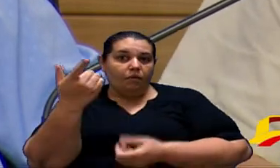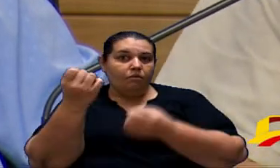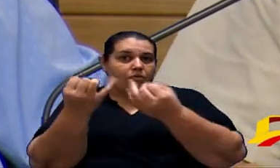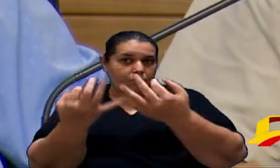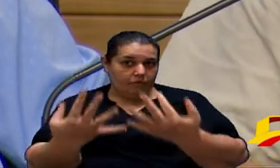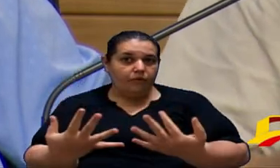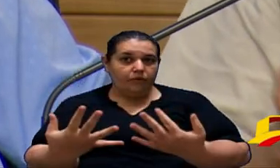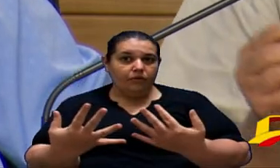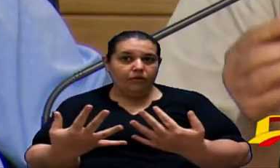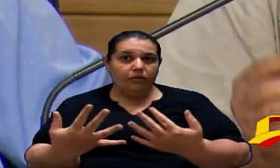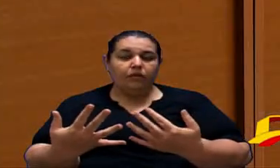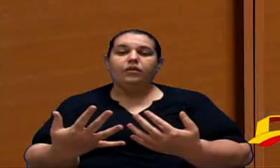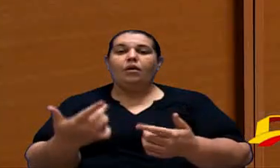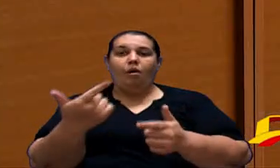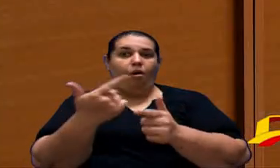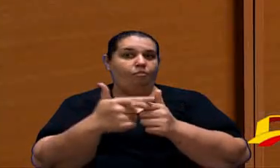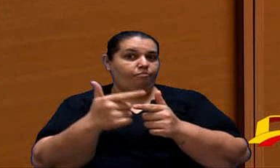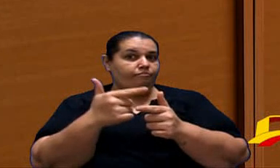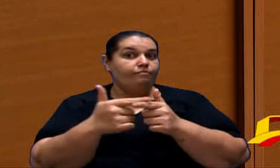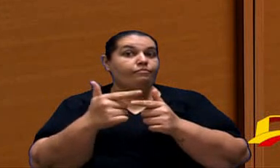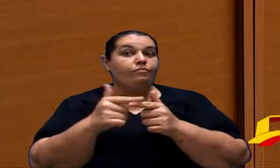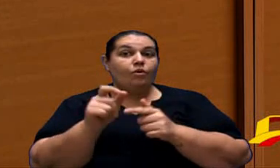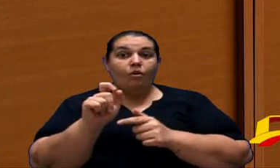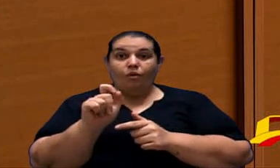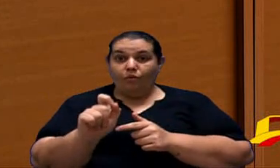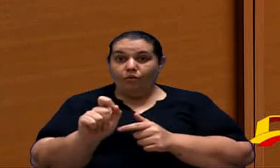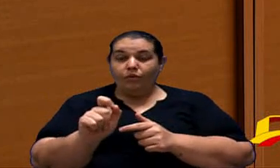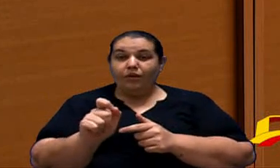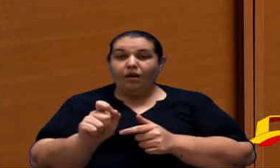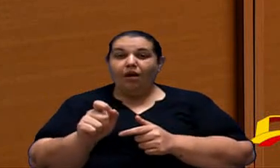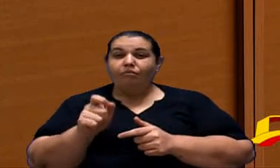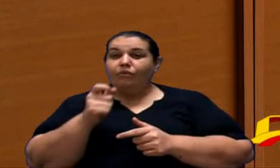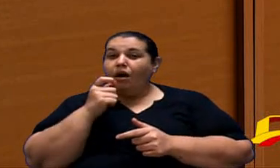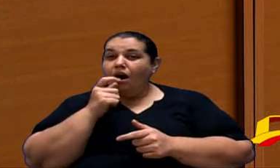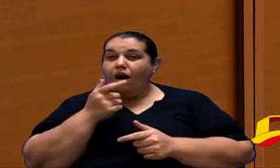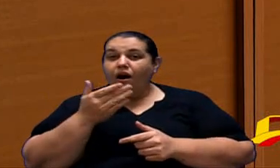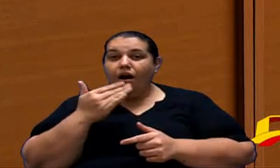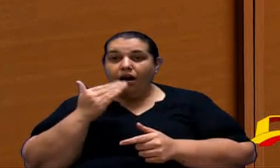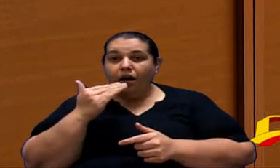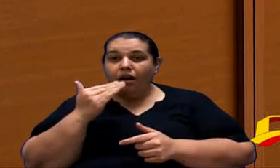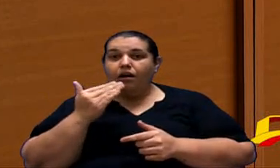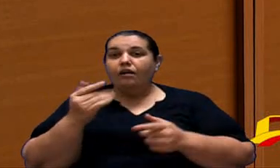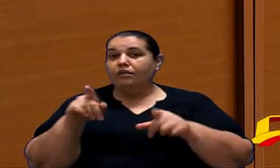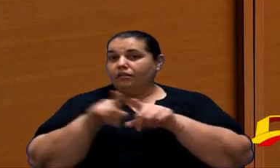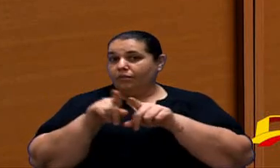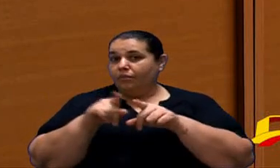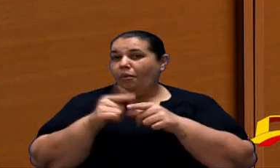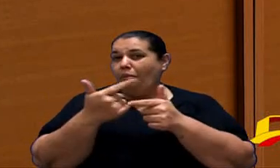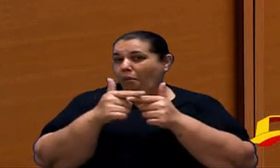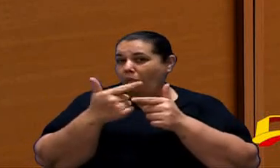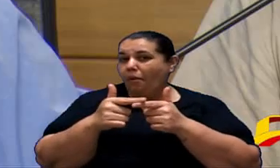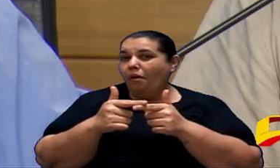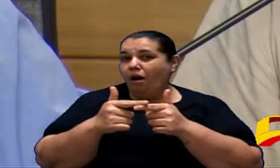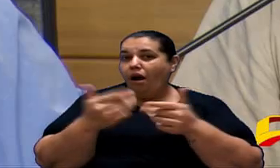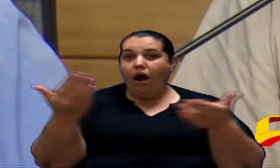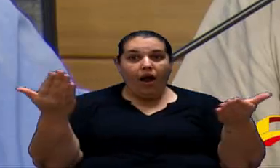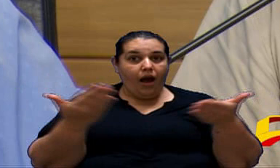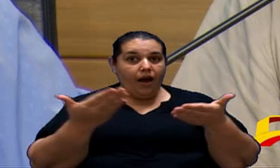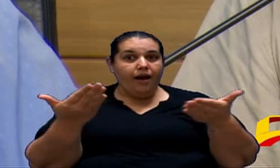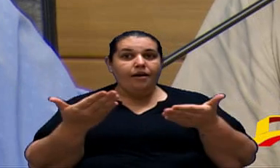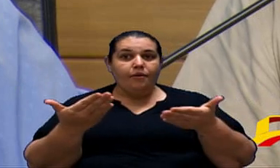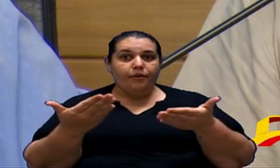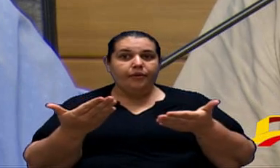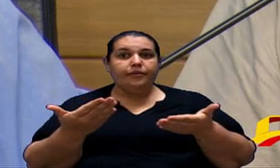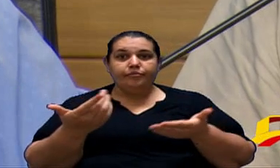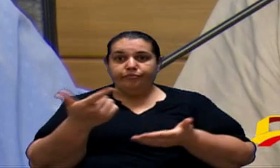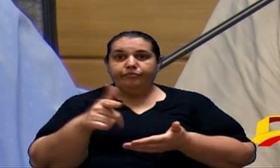nós temos o problema do bafo daquelas coisas todas entendeu agora do benzeno agora muito